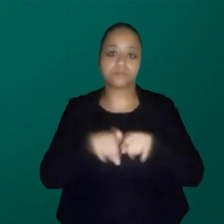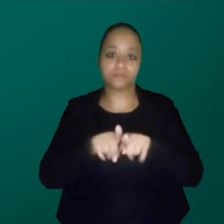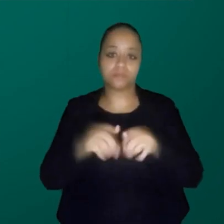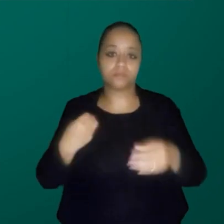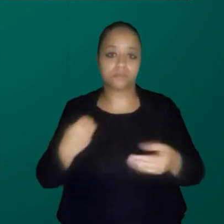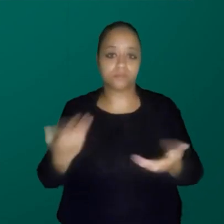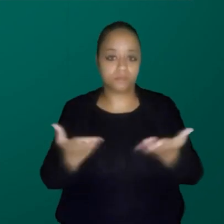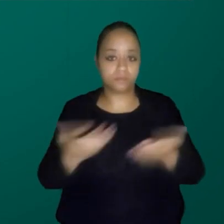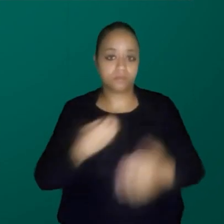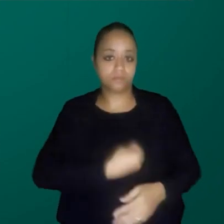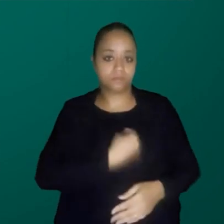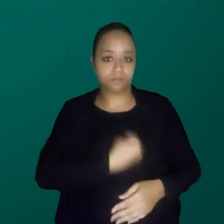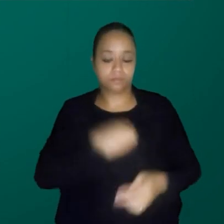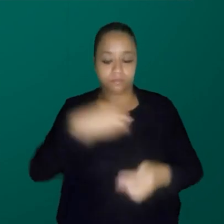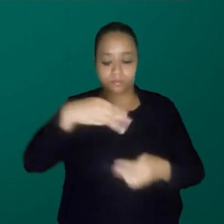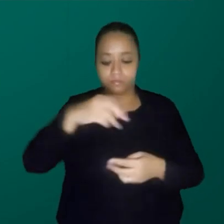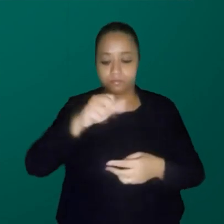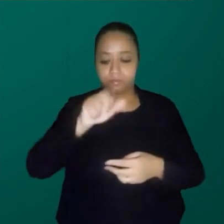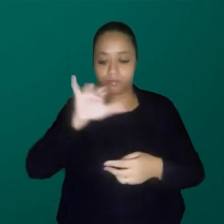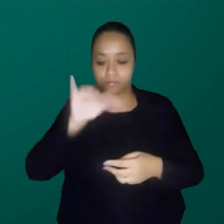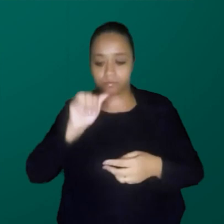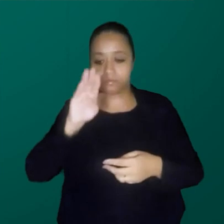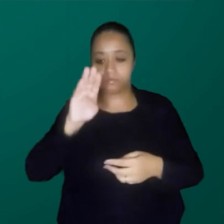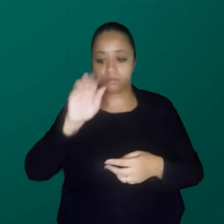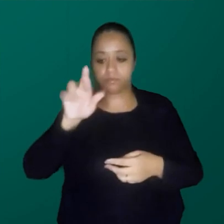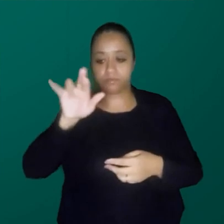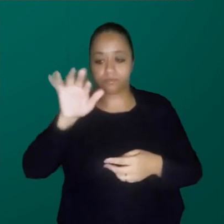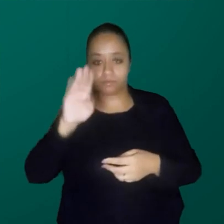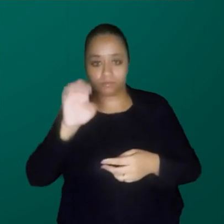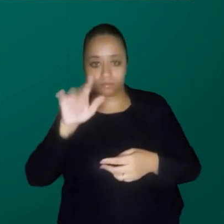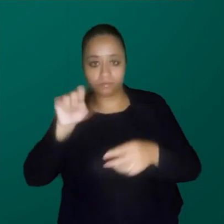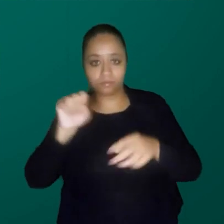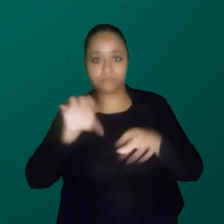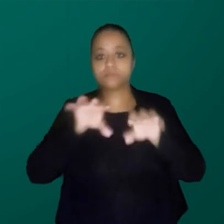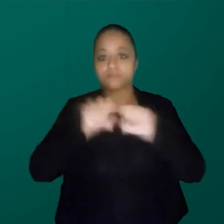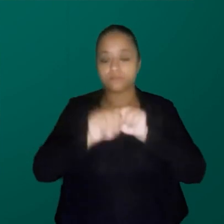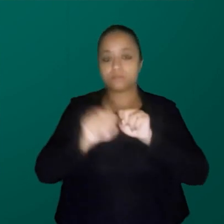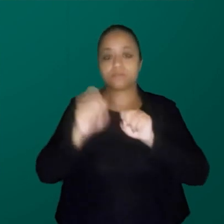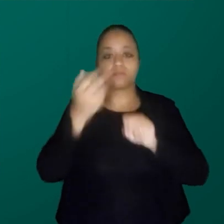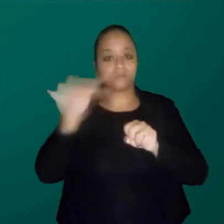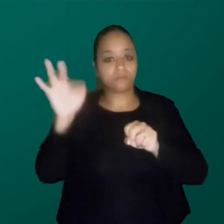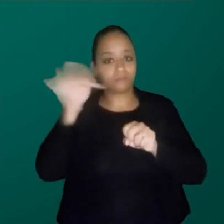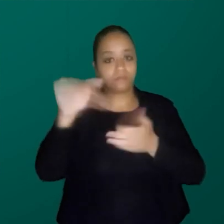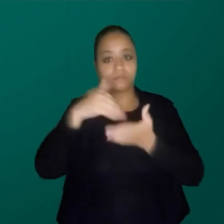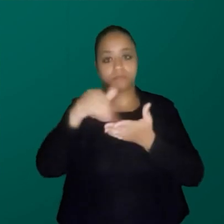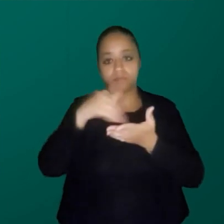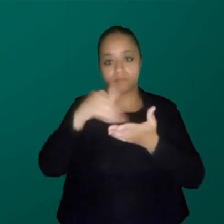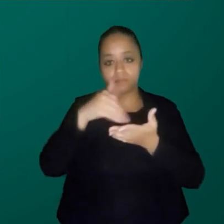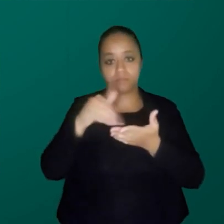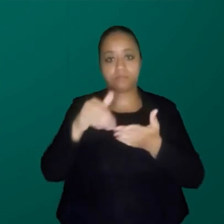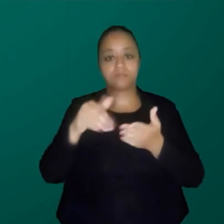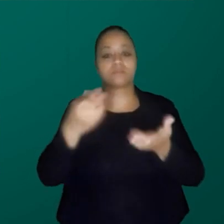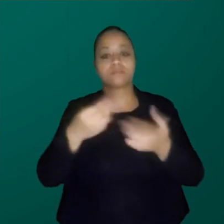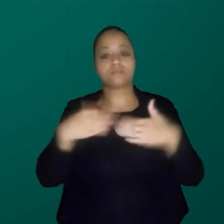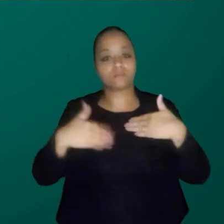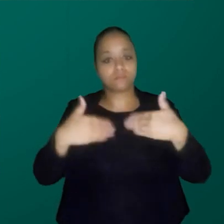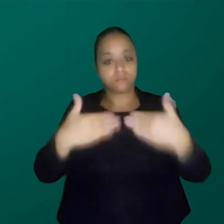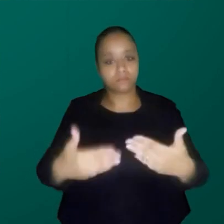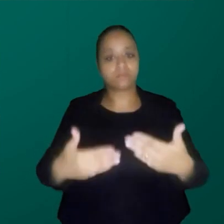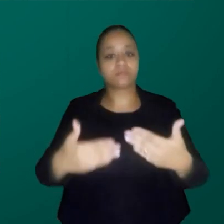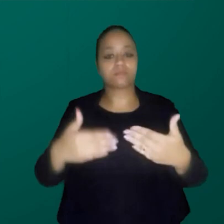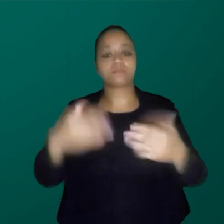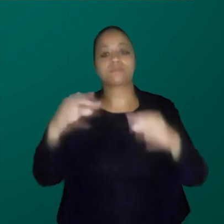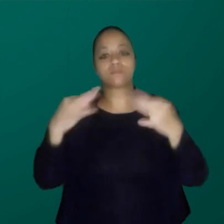a Márcia Barbosa, que é física e secretária de Políticas e Programas Estratégicos do Ministério da Ciência, Tecnologia e